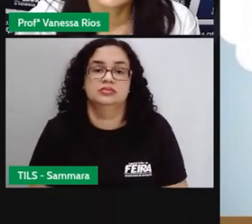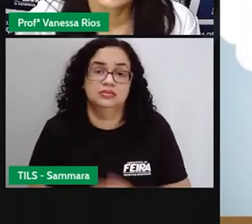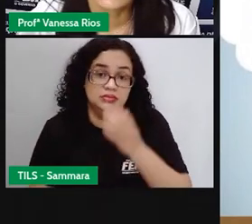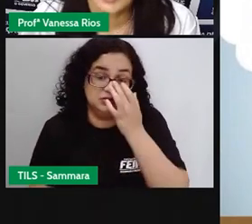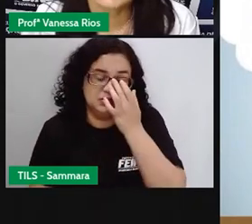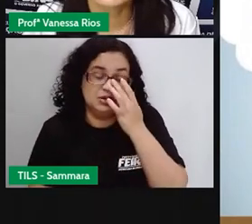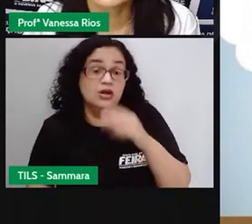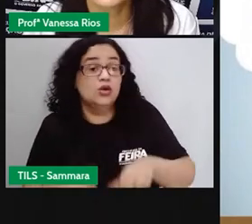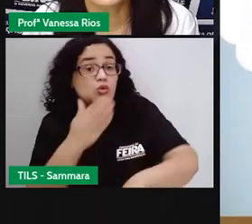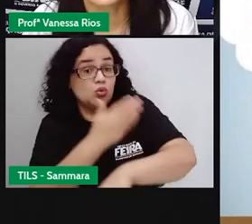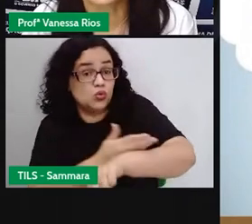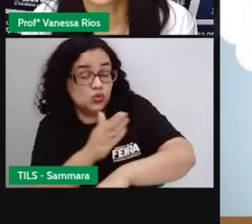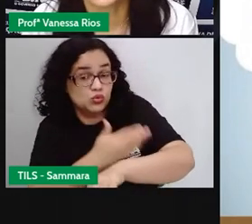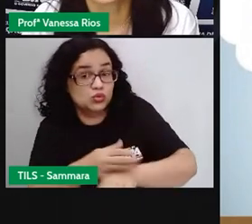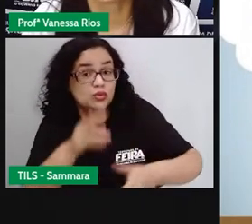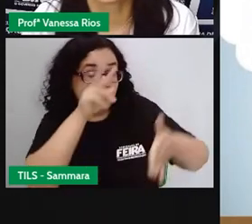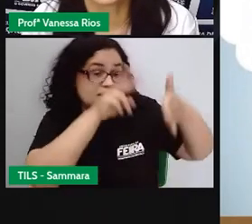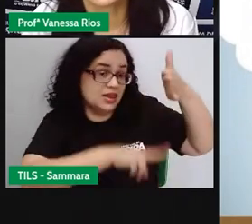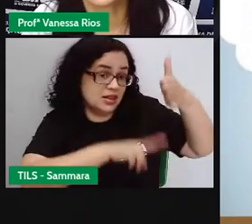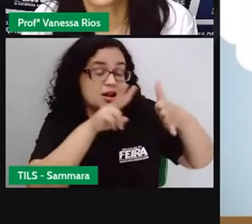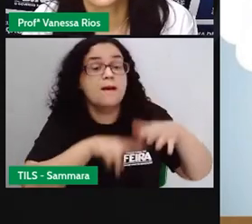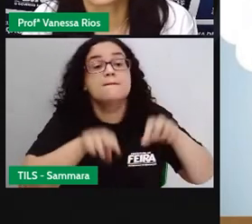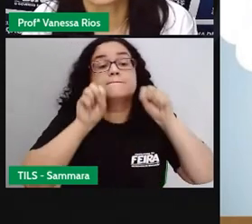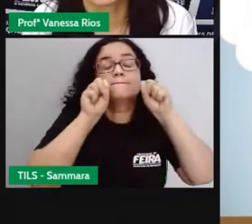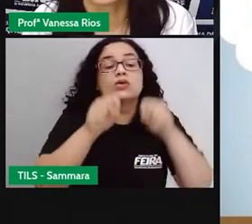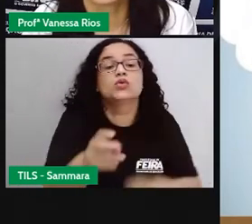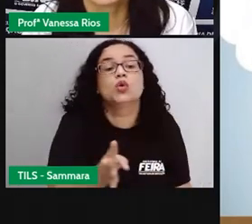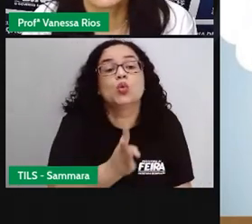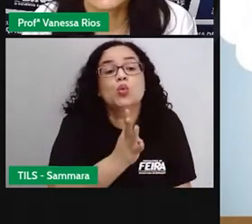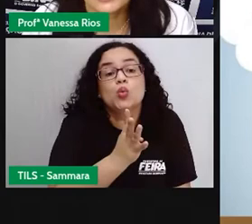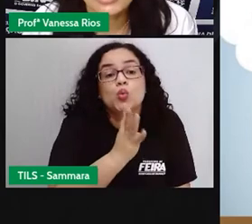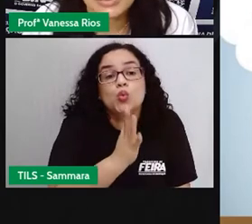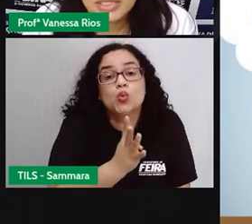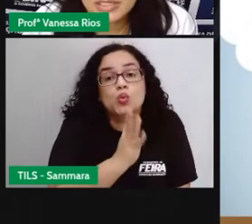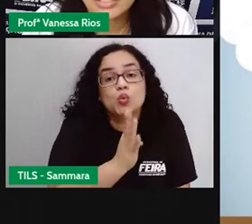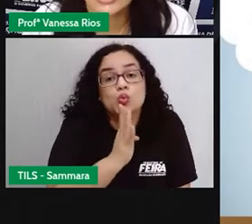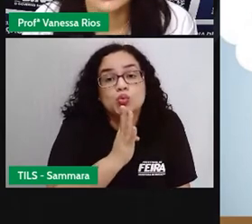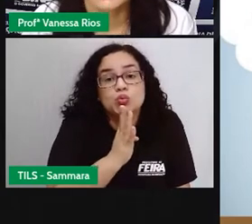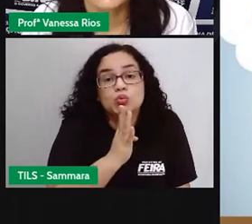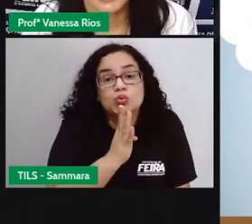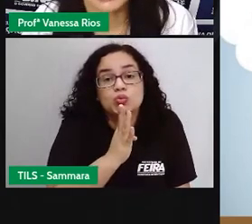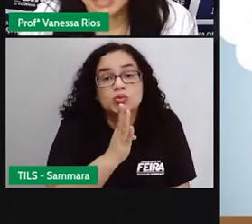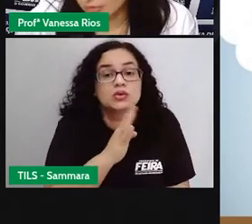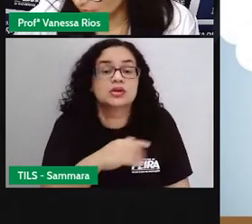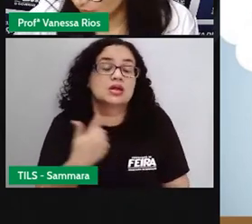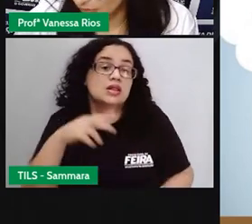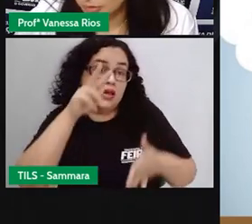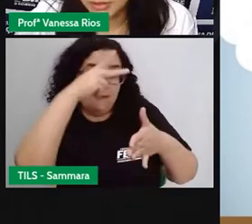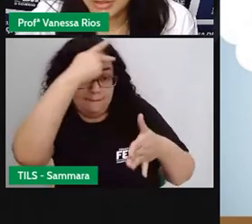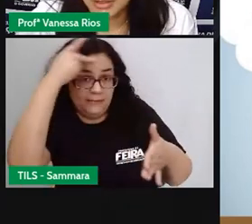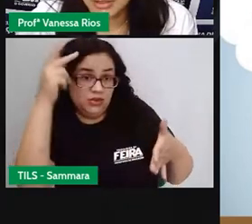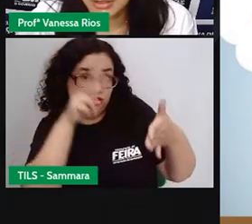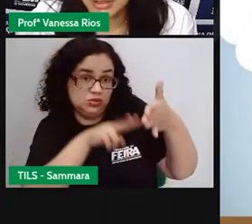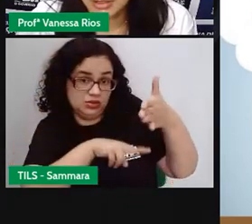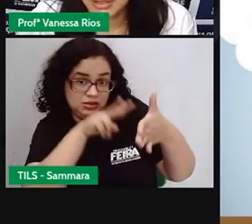O hábito de ler gera um poder de conhecimento muito grande para o leitor.